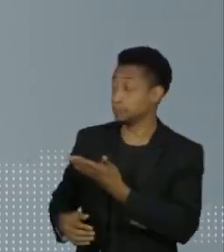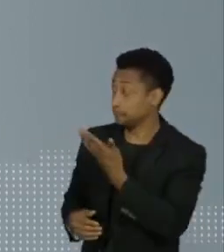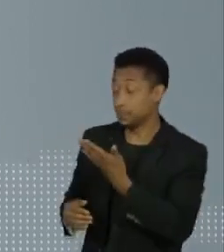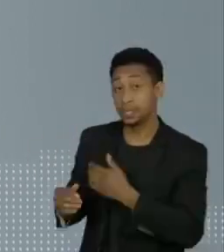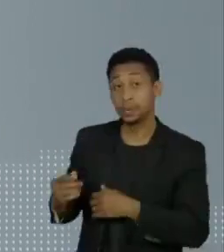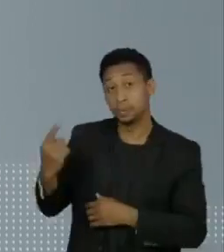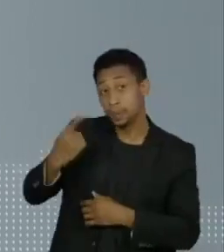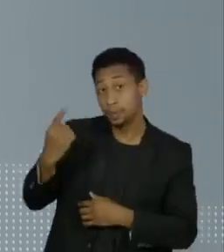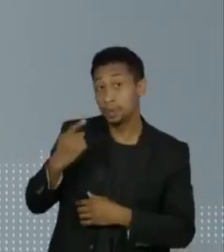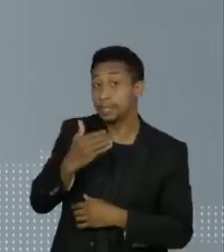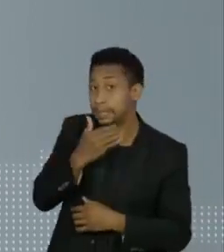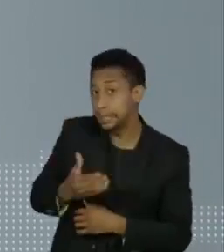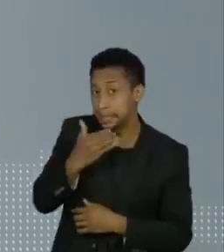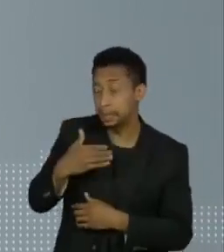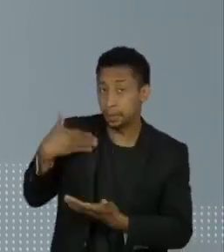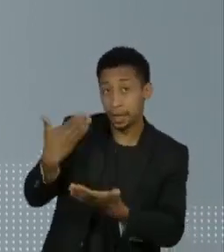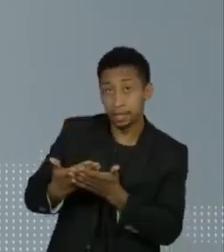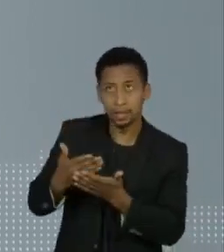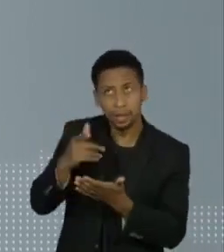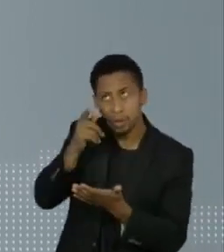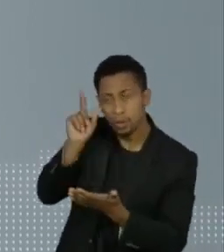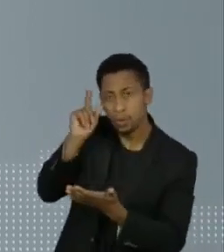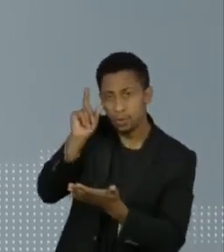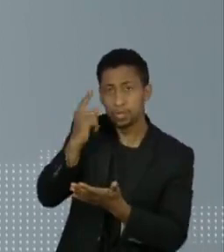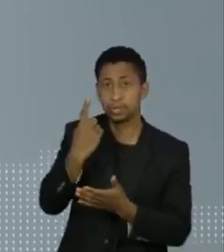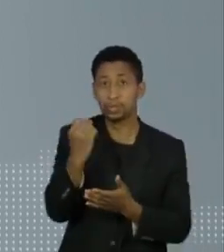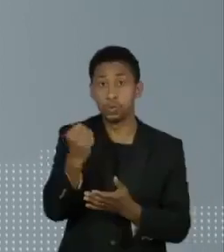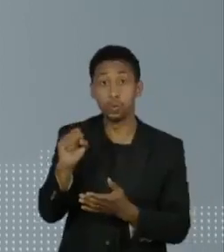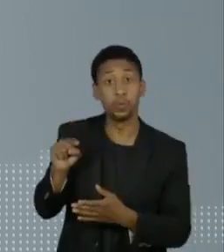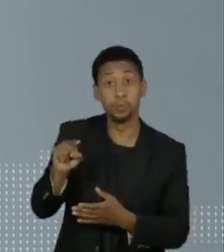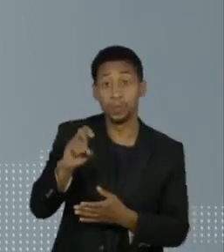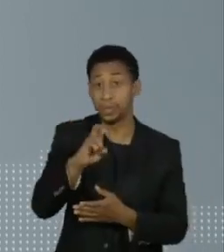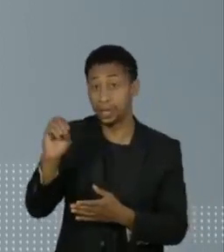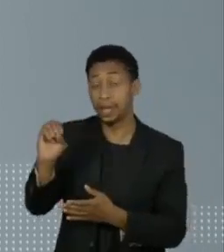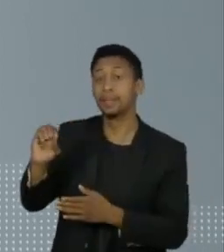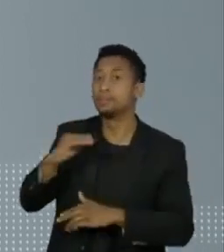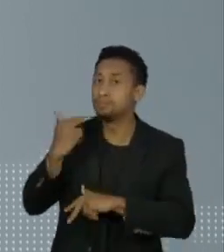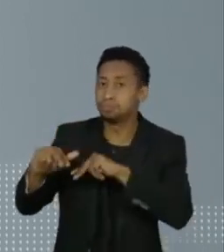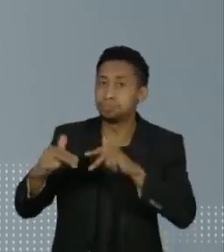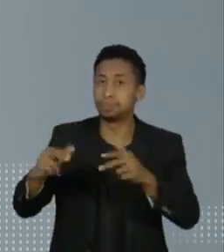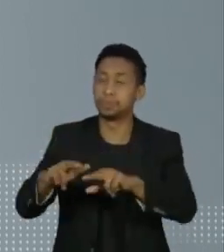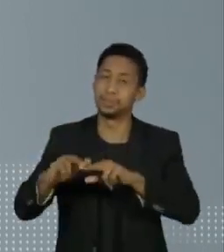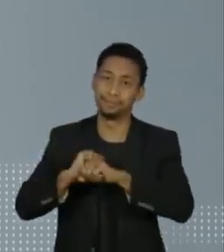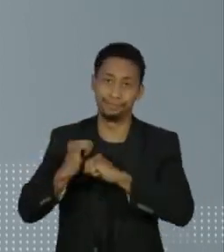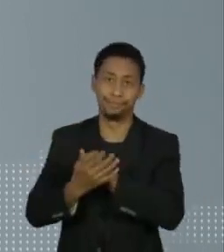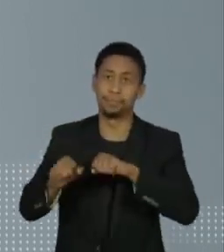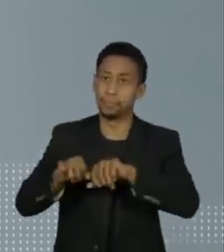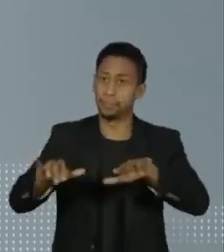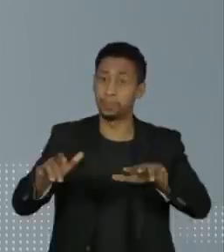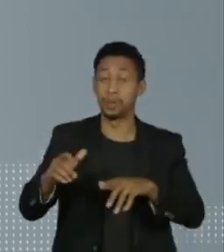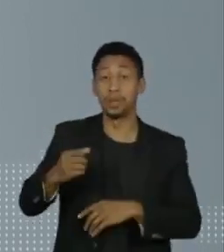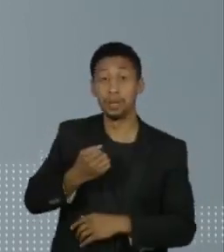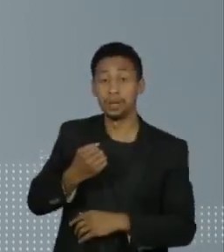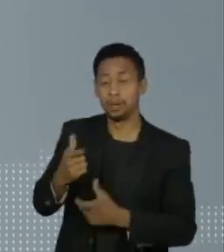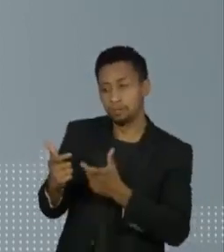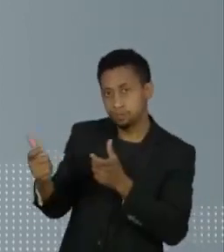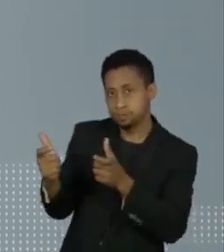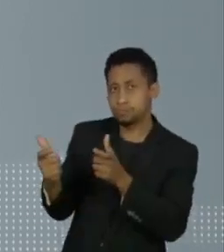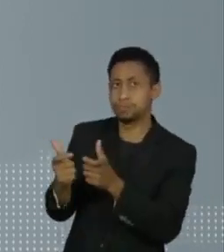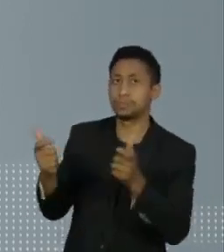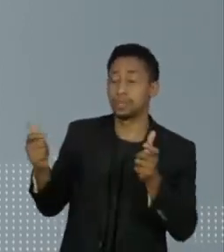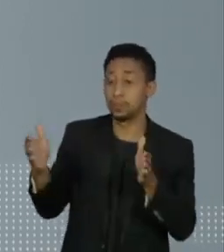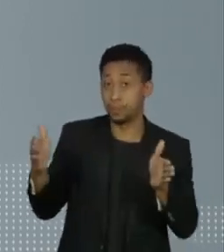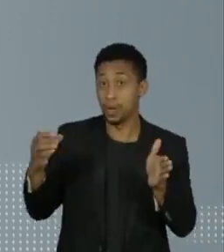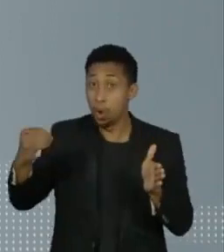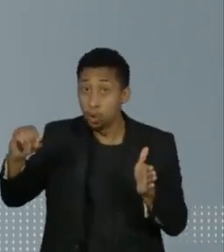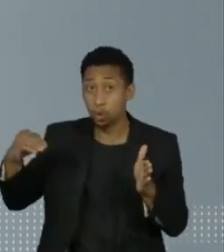até o fechamento de ontem, o Brasil teve mais de 18.500 mortes por Covid-19. Esse número é maior que os de outubro e novembro.